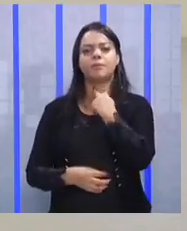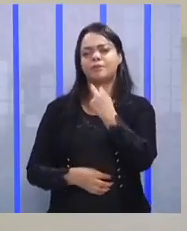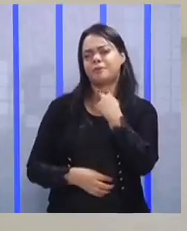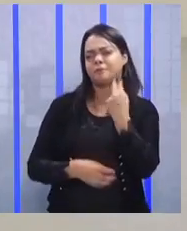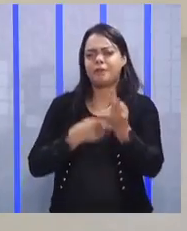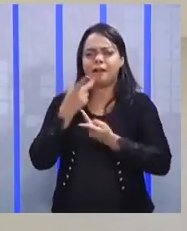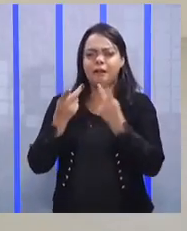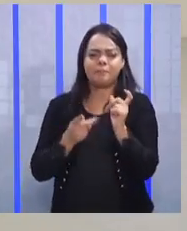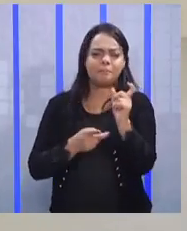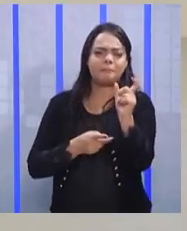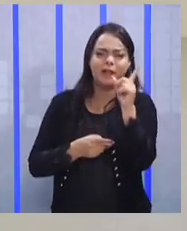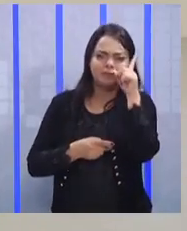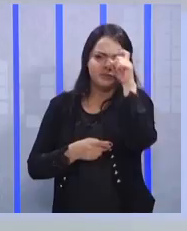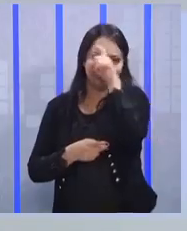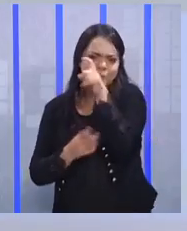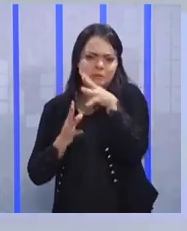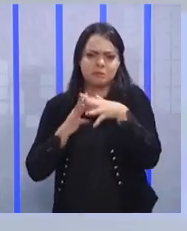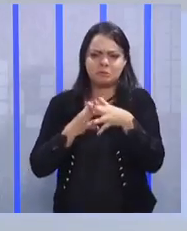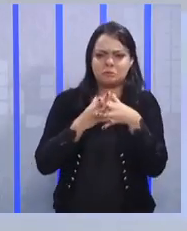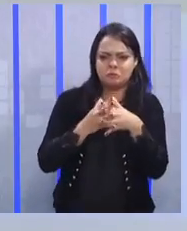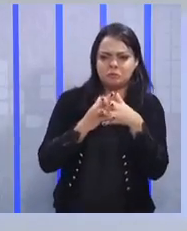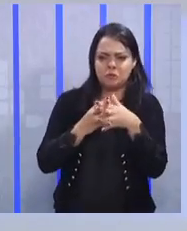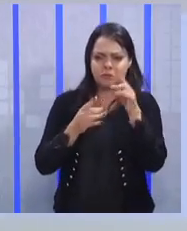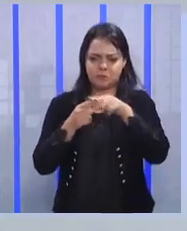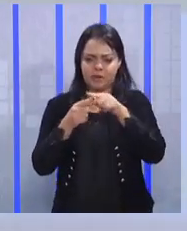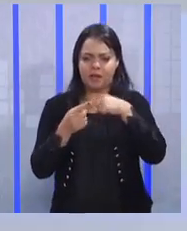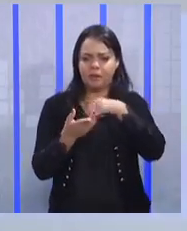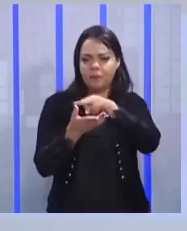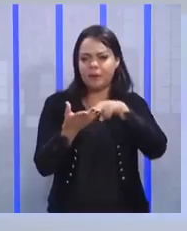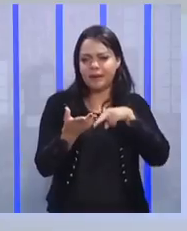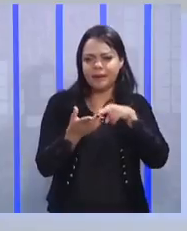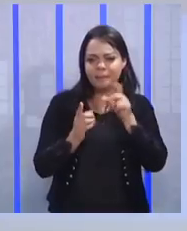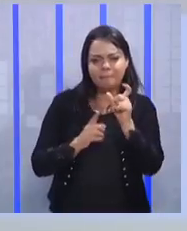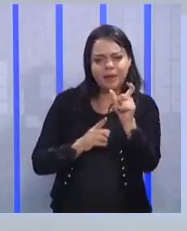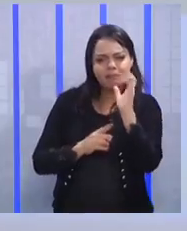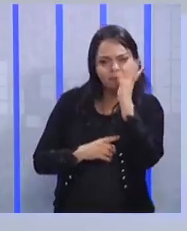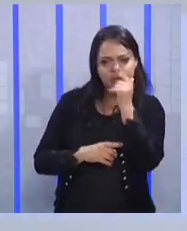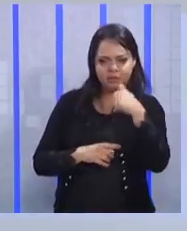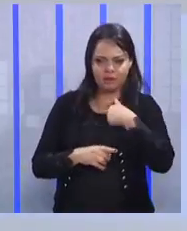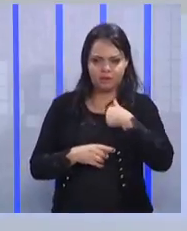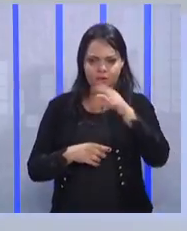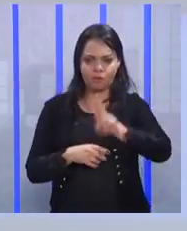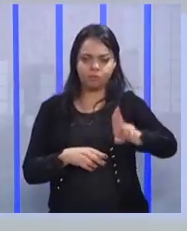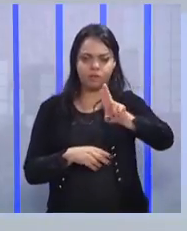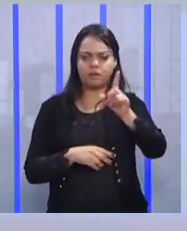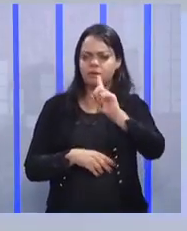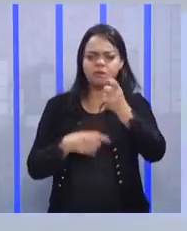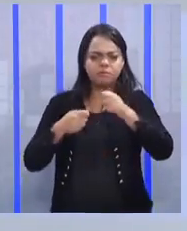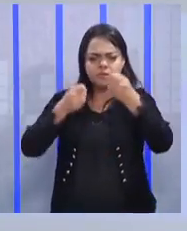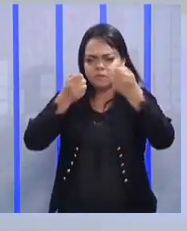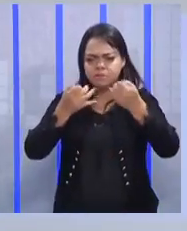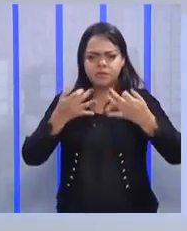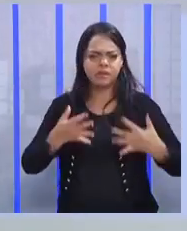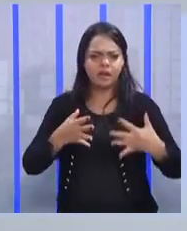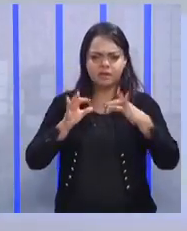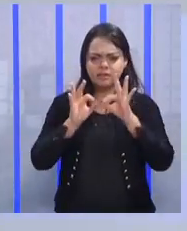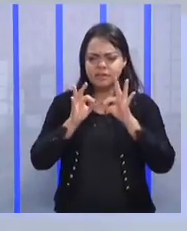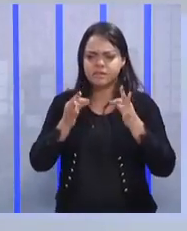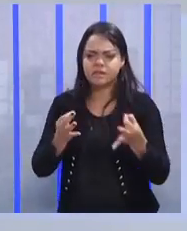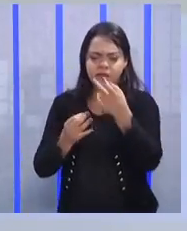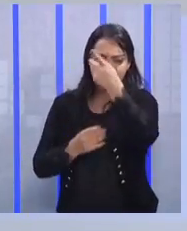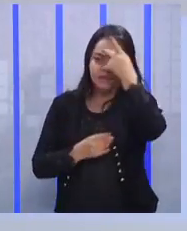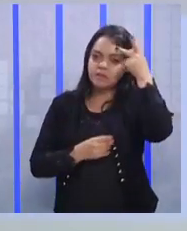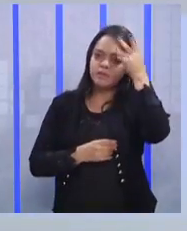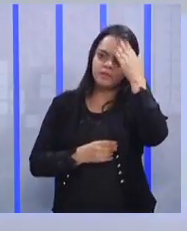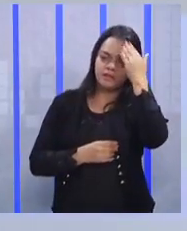rebuscadas, falar difícil, falar bonito, só porque eu li uma palavra no livro, não. Tem que simplificar para a pessoa entender e mostrar como que